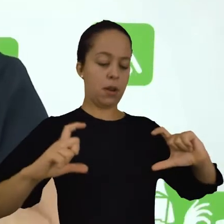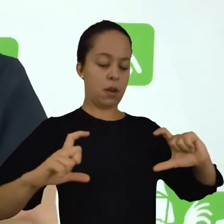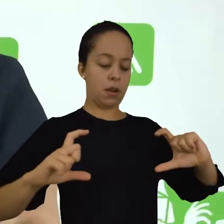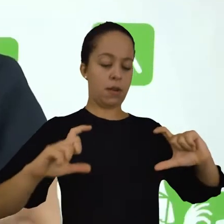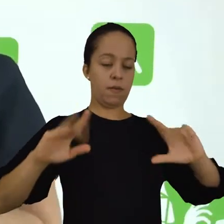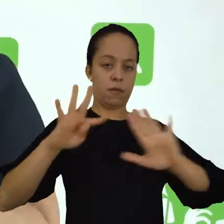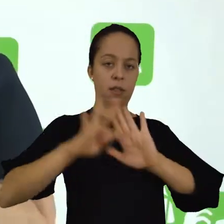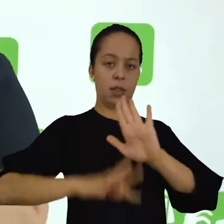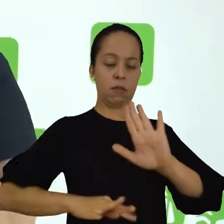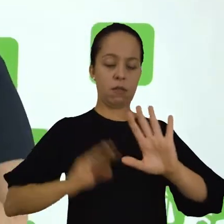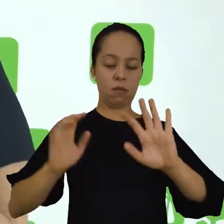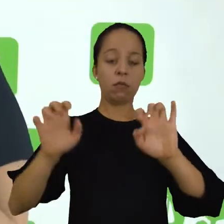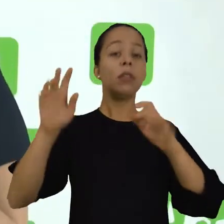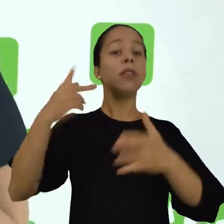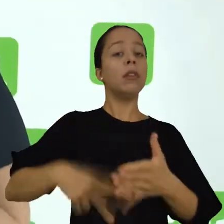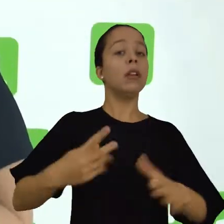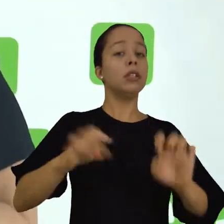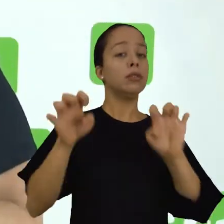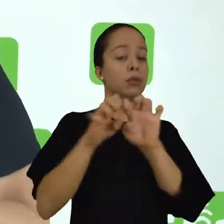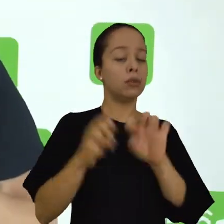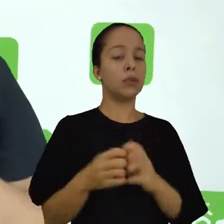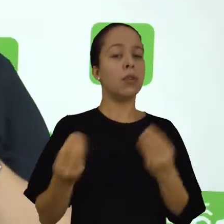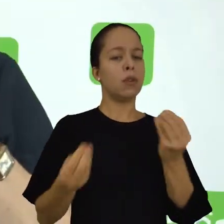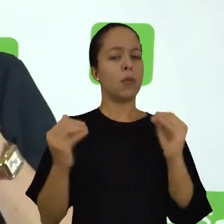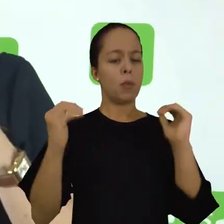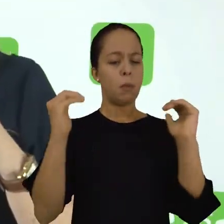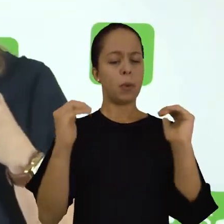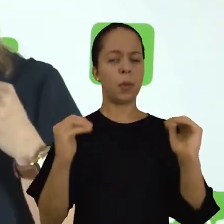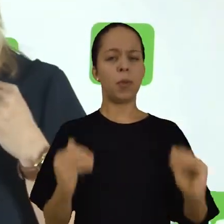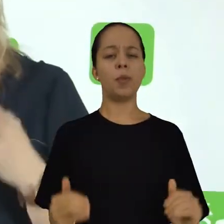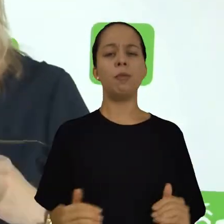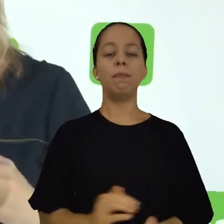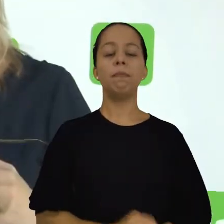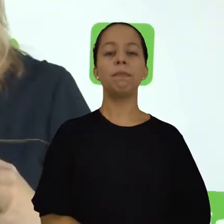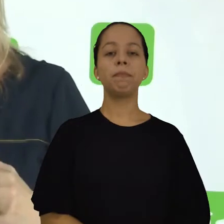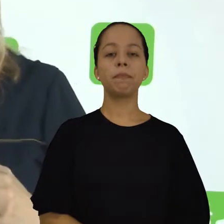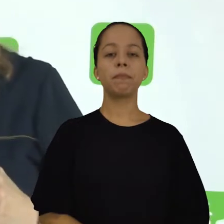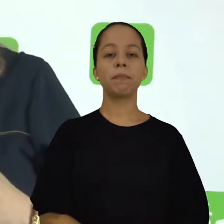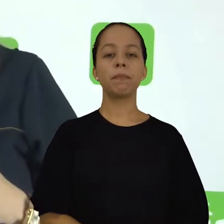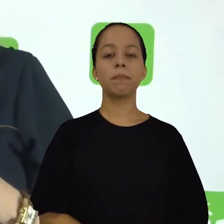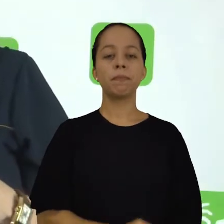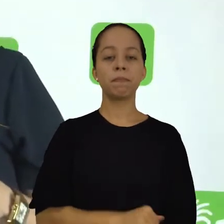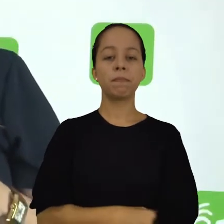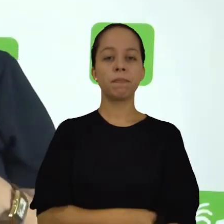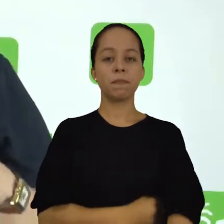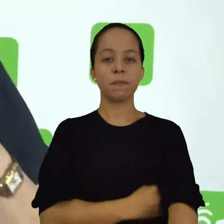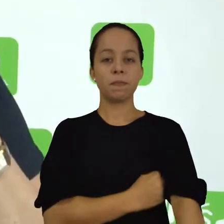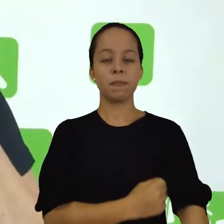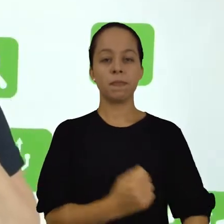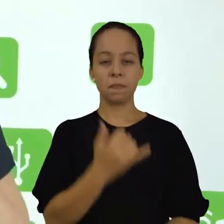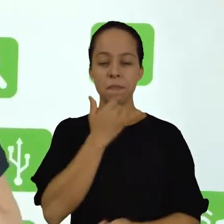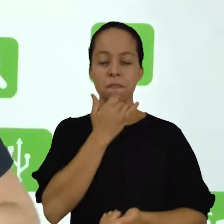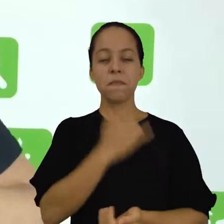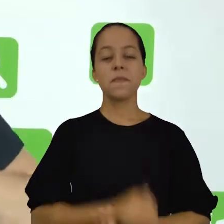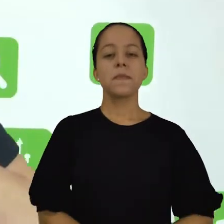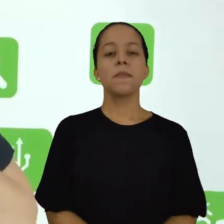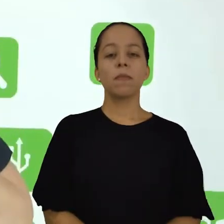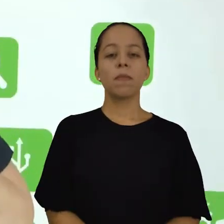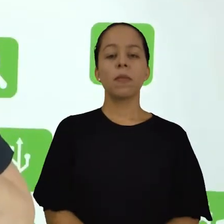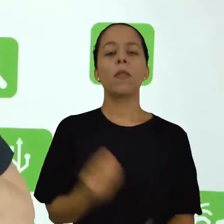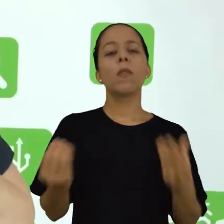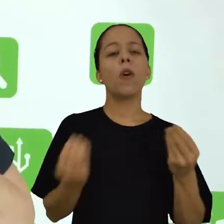de um parágrafo do texto. Então, quais são as etapas para compreender